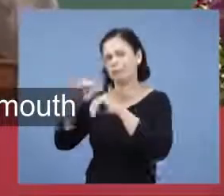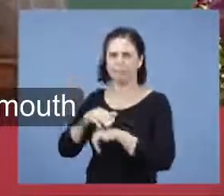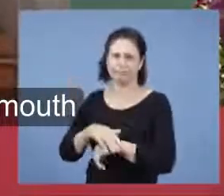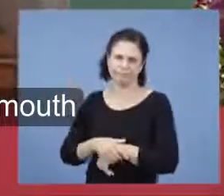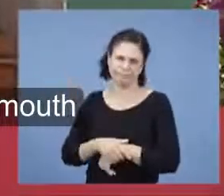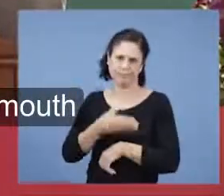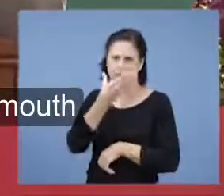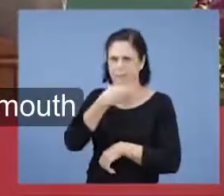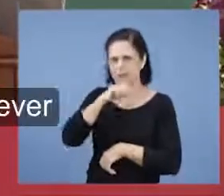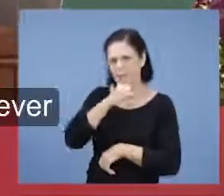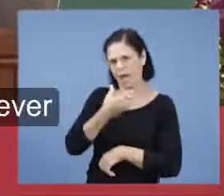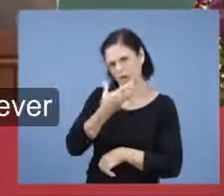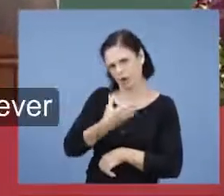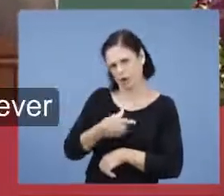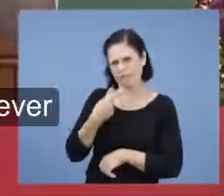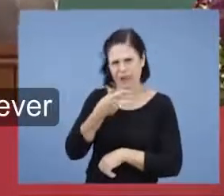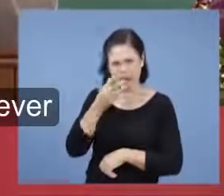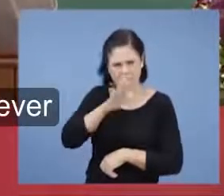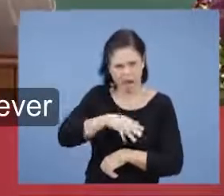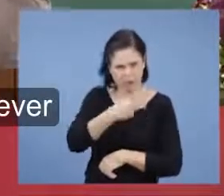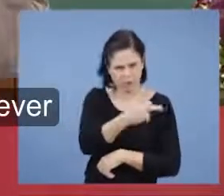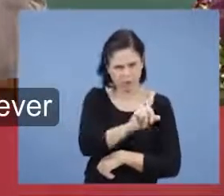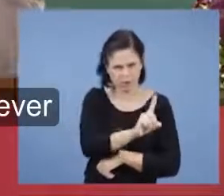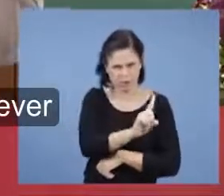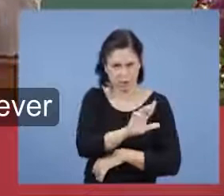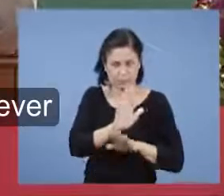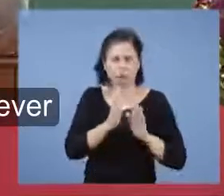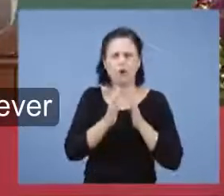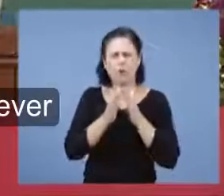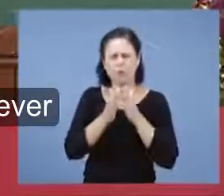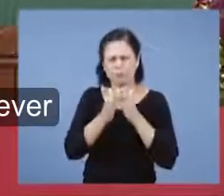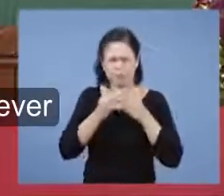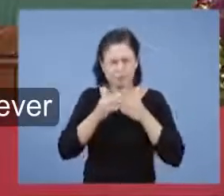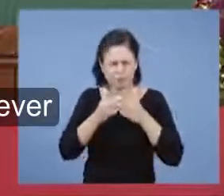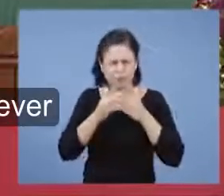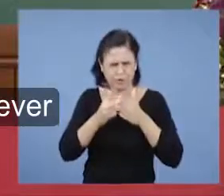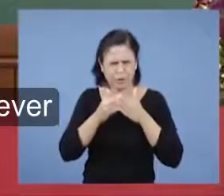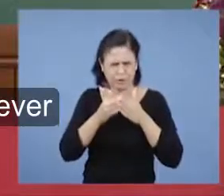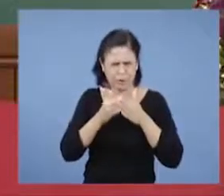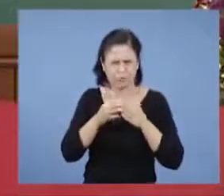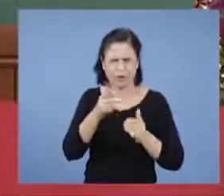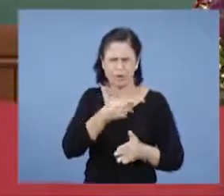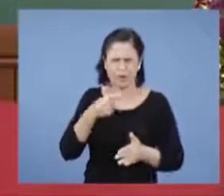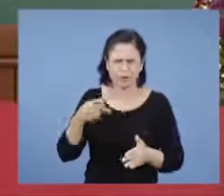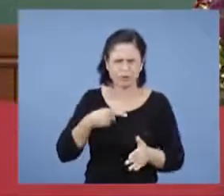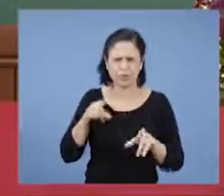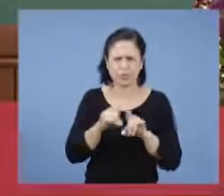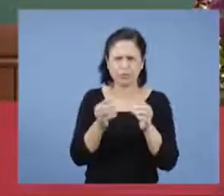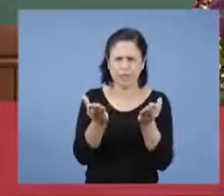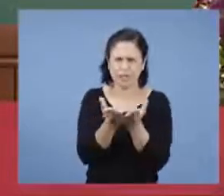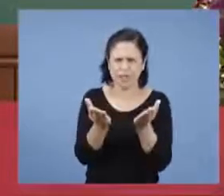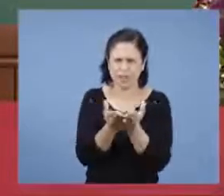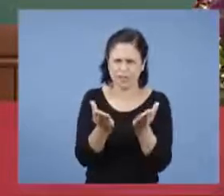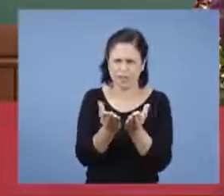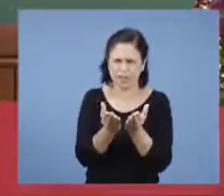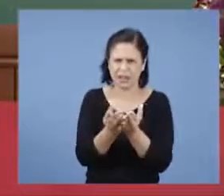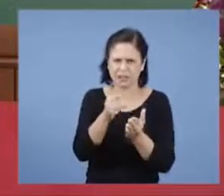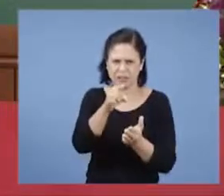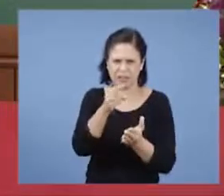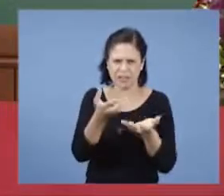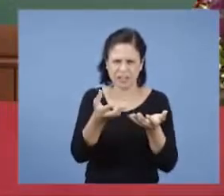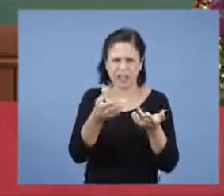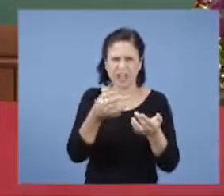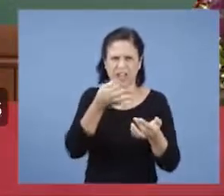E não vamos falar mal de Papai Noel. Por favor. Pastor, nem crente nenhum. Se meta com a vida de Papai Noel.